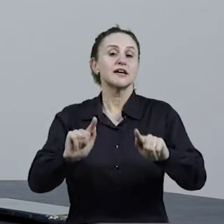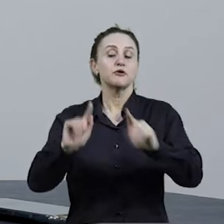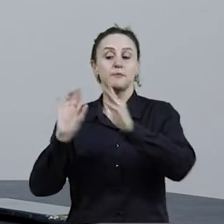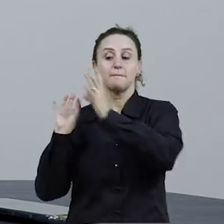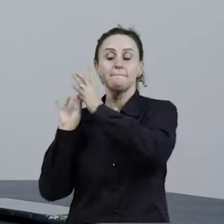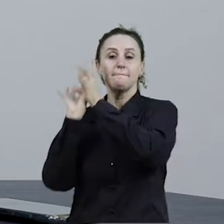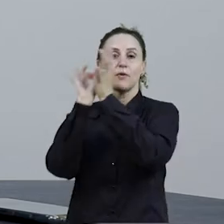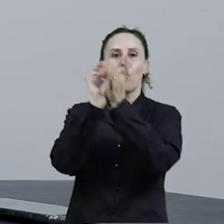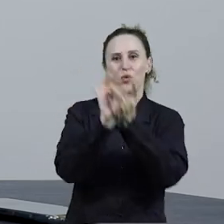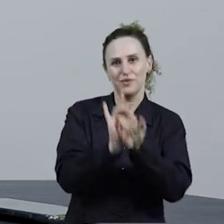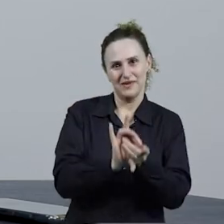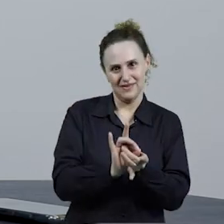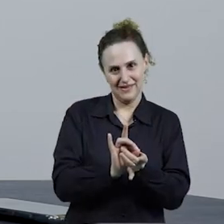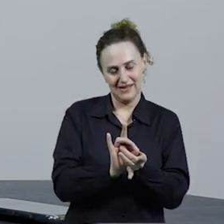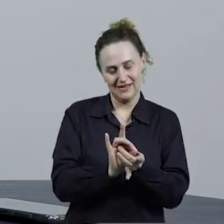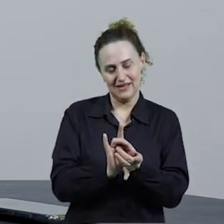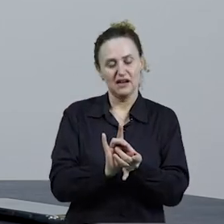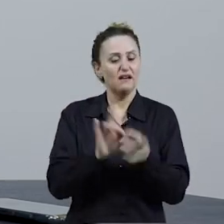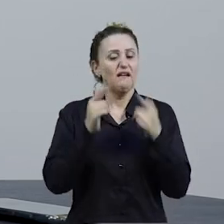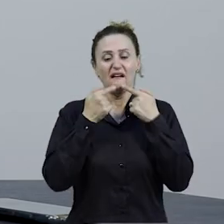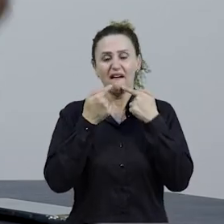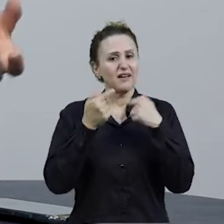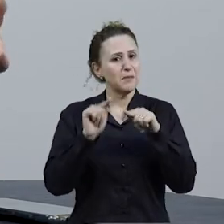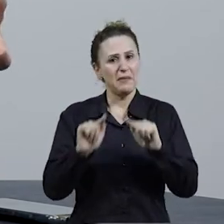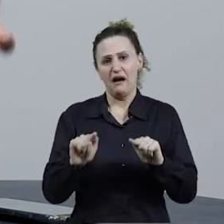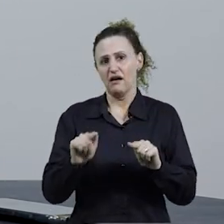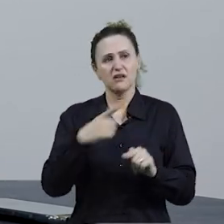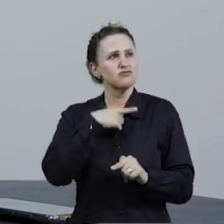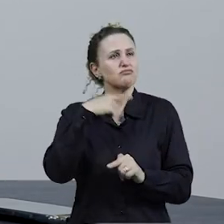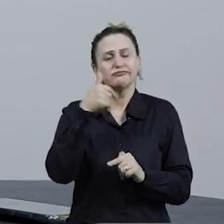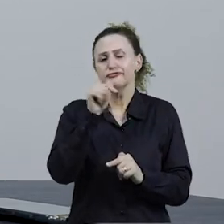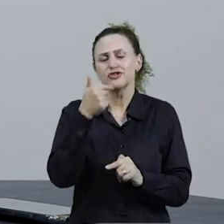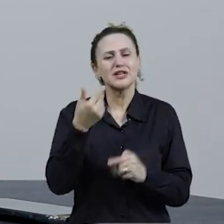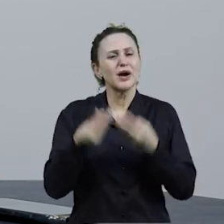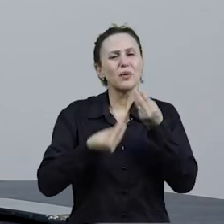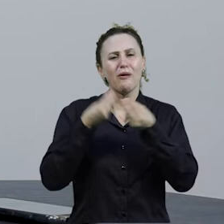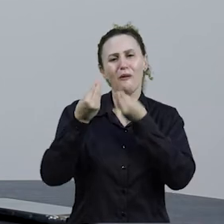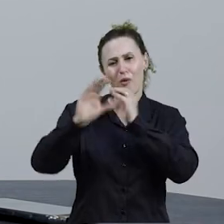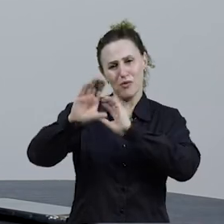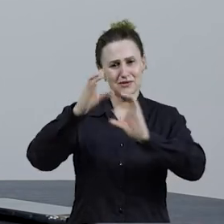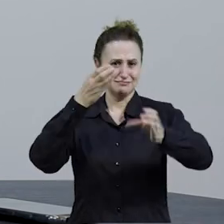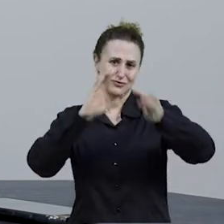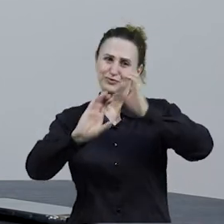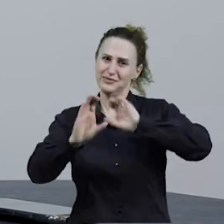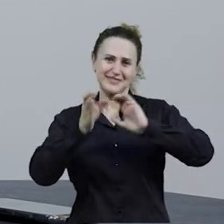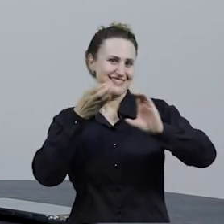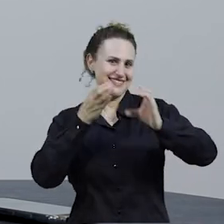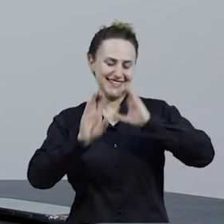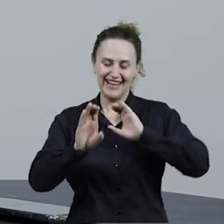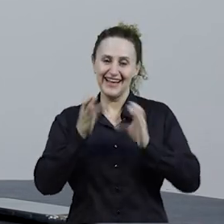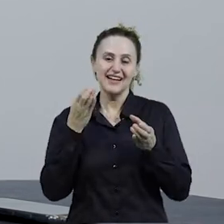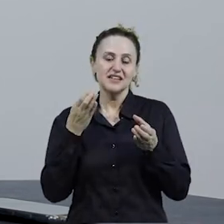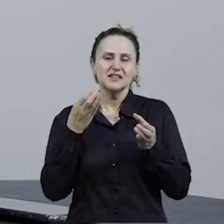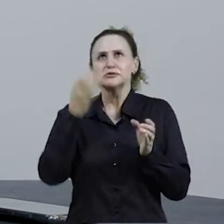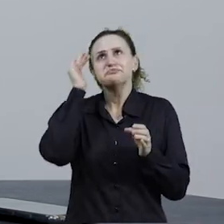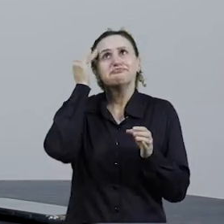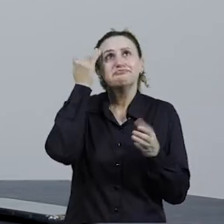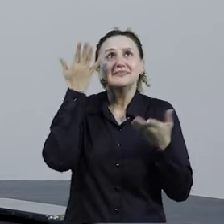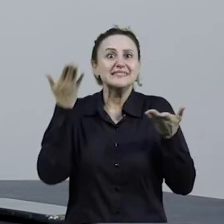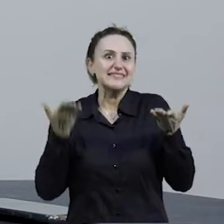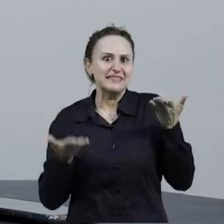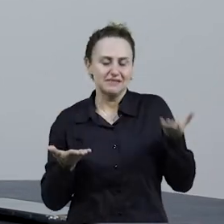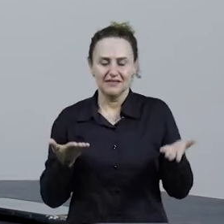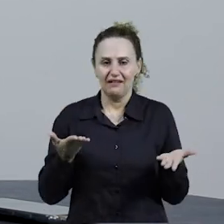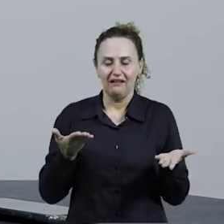contextualizada. Sem a gramática, gente não conseguiria nem se comunicar, né? Se você não tem, não teria, nós não conseguiríamos nos entender.